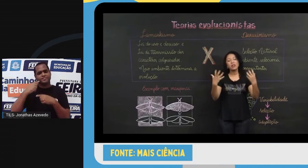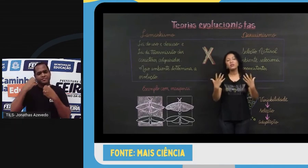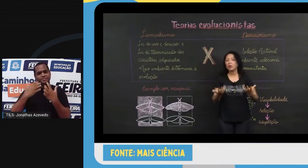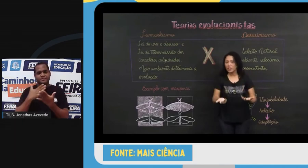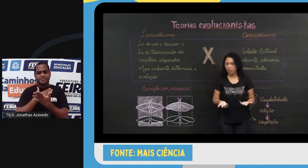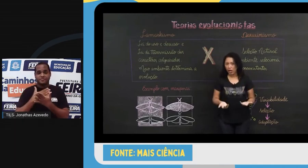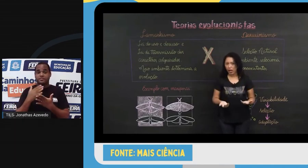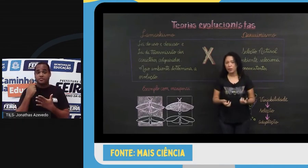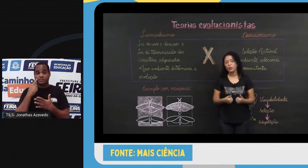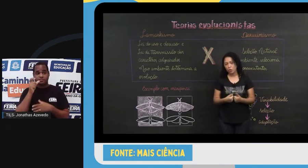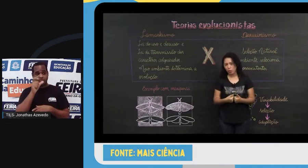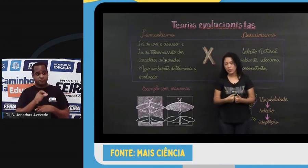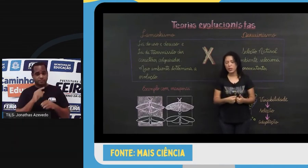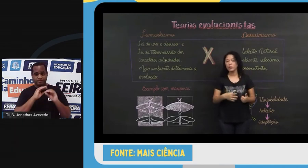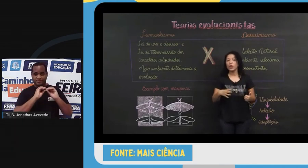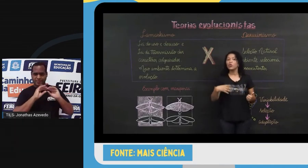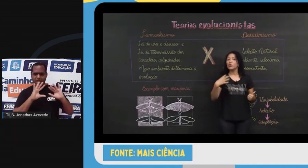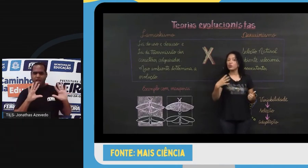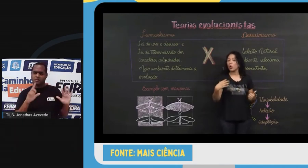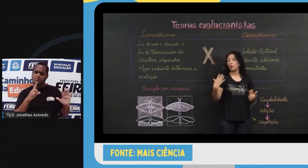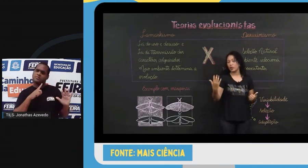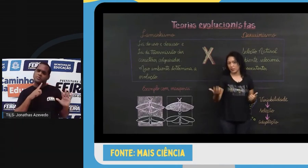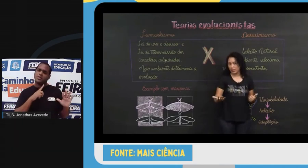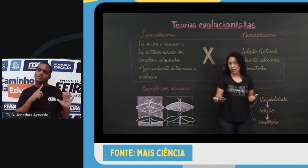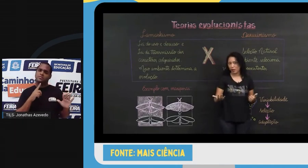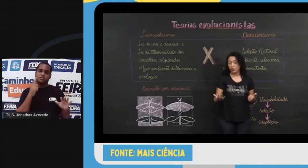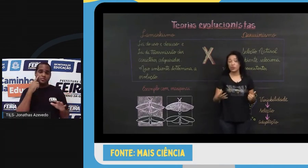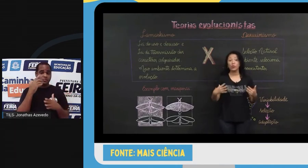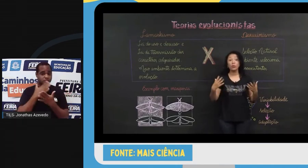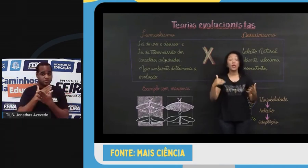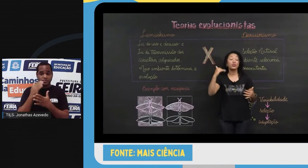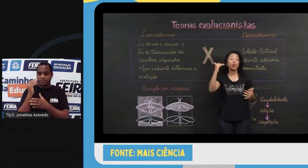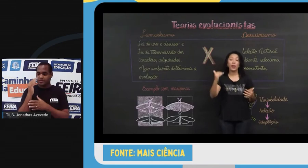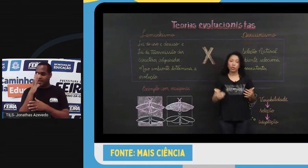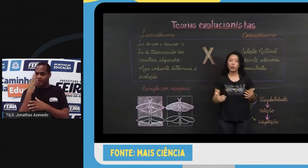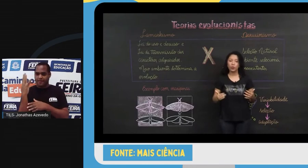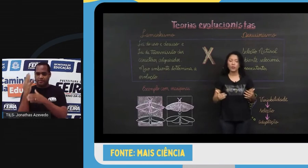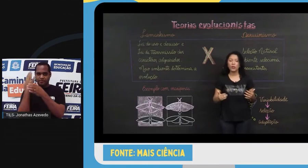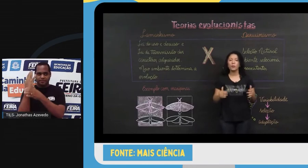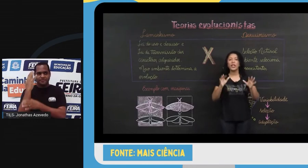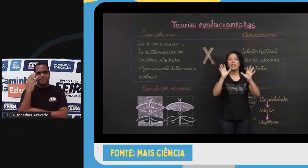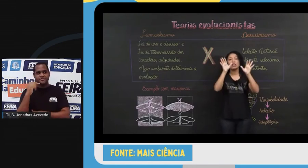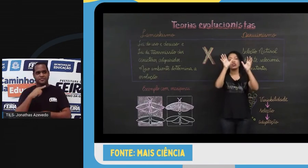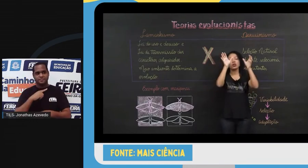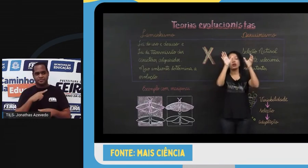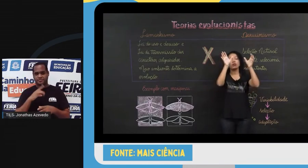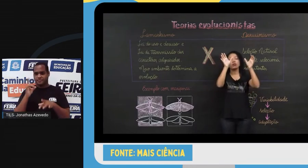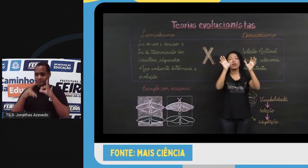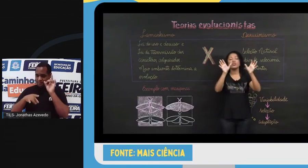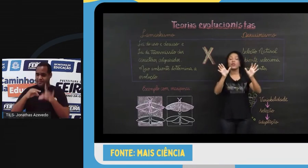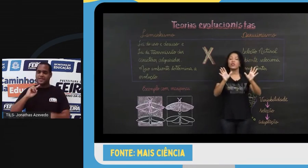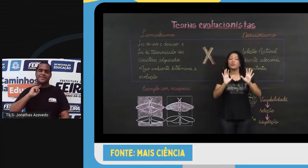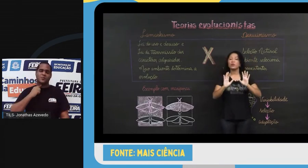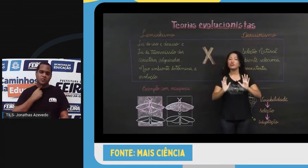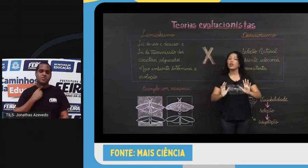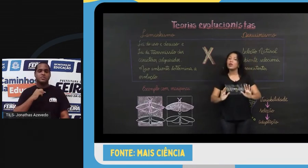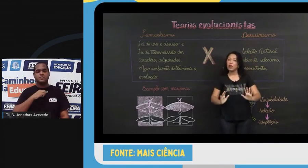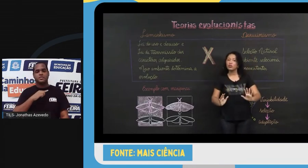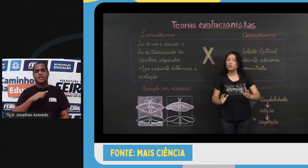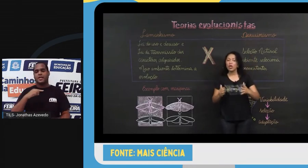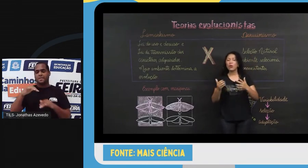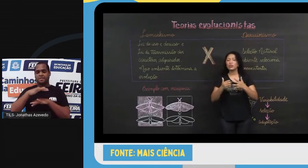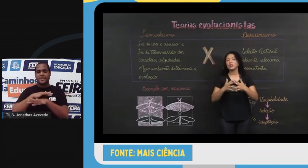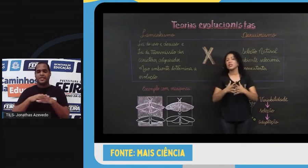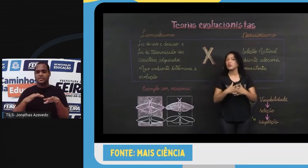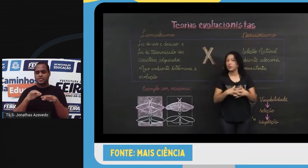aparência mais clara. Como assim? No tronco dessas árvores, um ambiente com menos poluição, tinha um grande revestimento